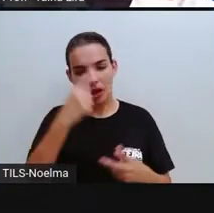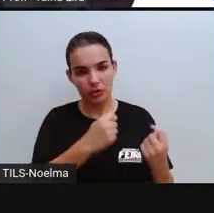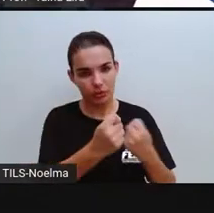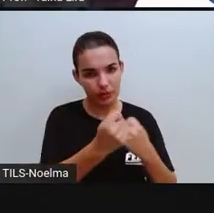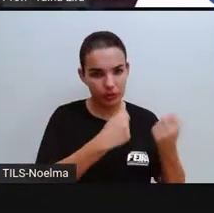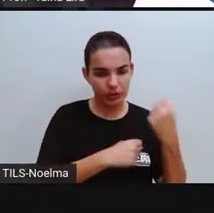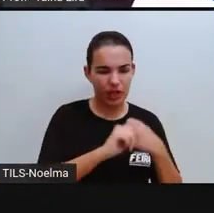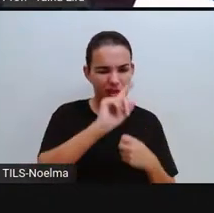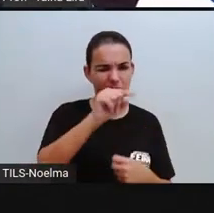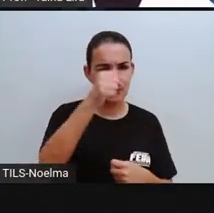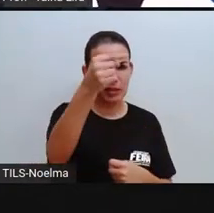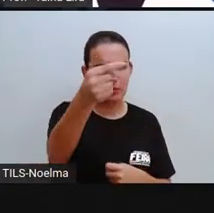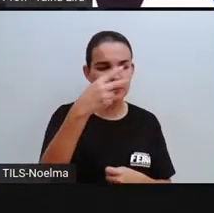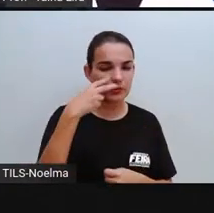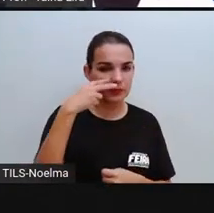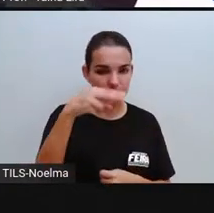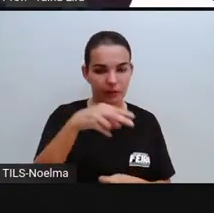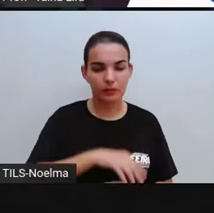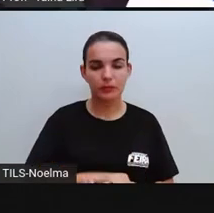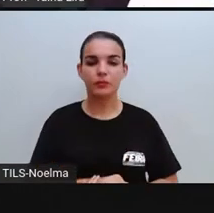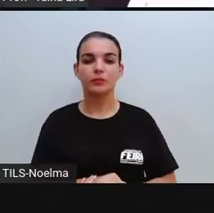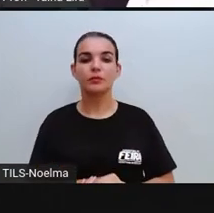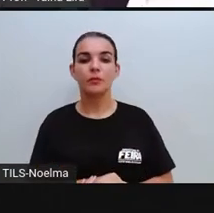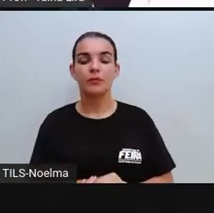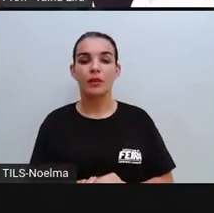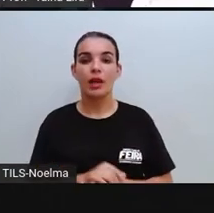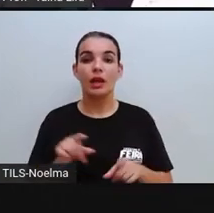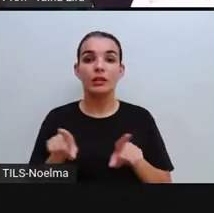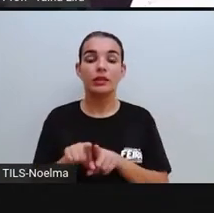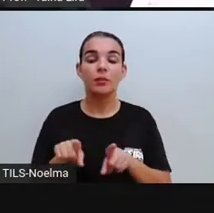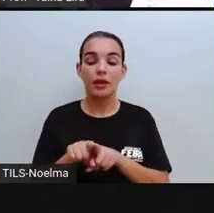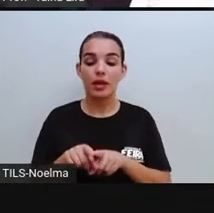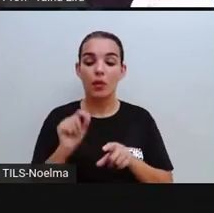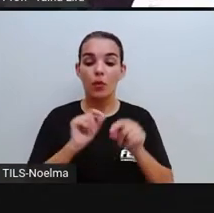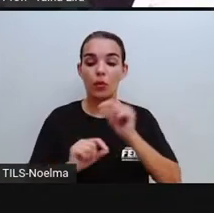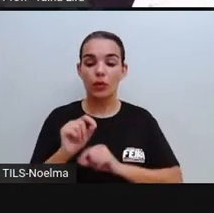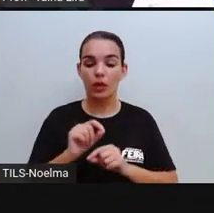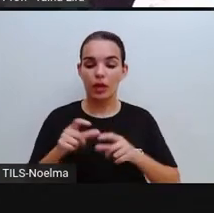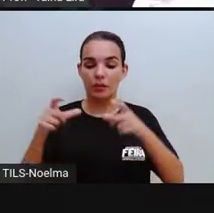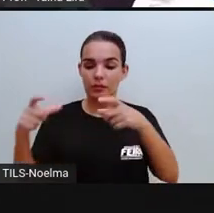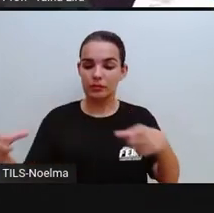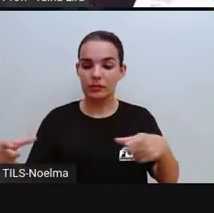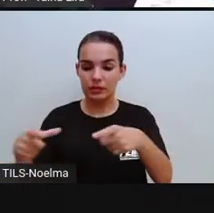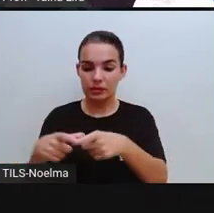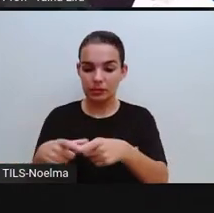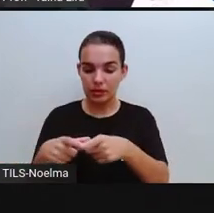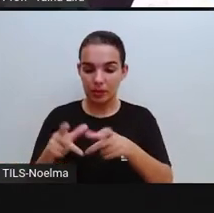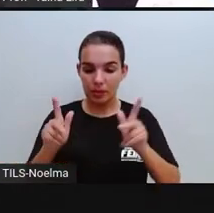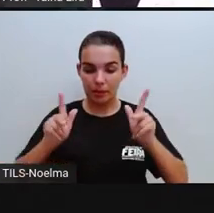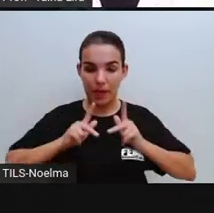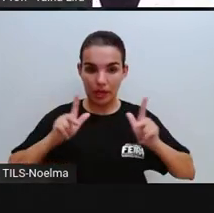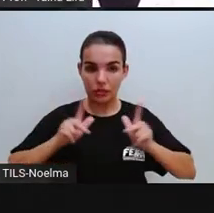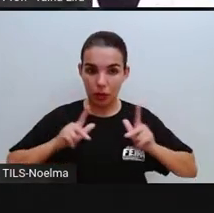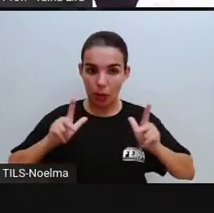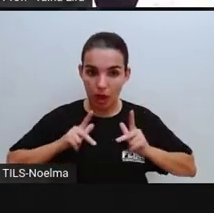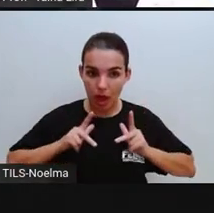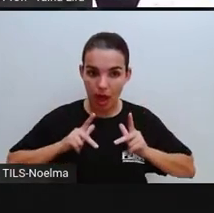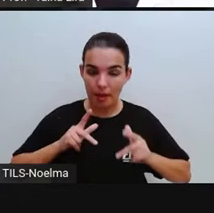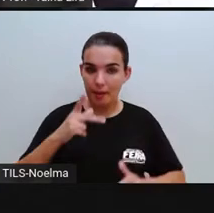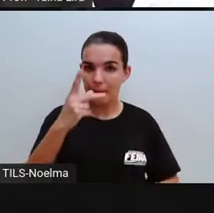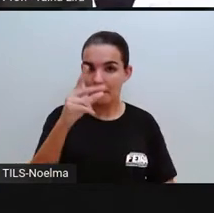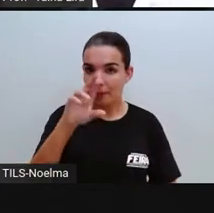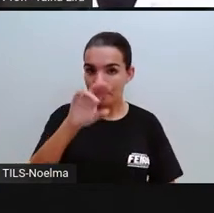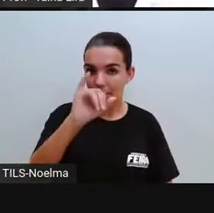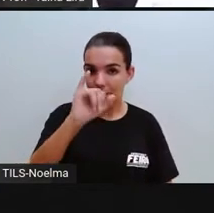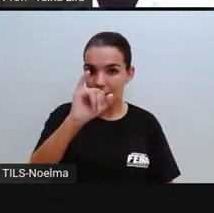Mas nós vamos ver mais para frente. Quando falamos em espaços privados, estamos falando